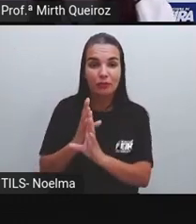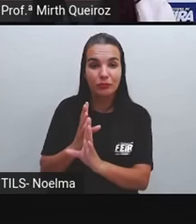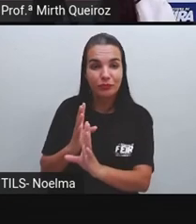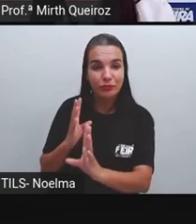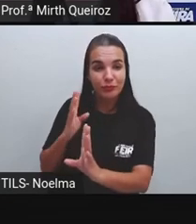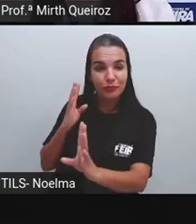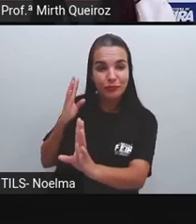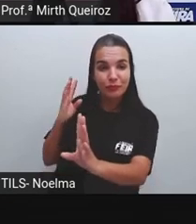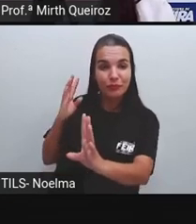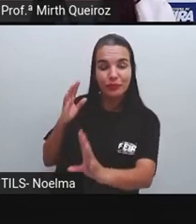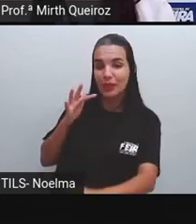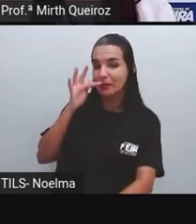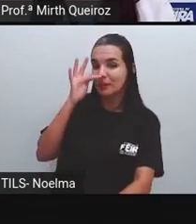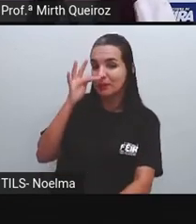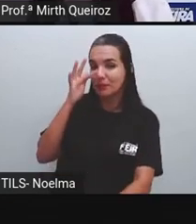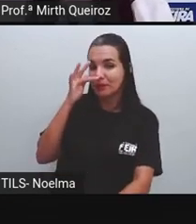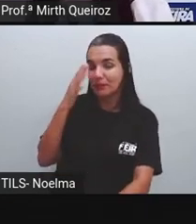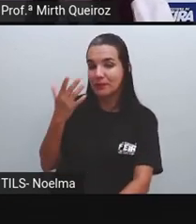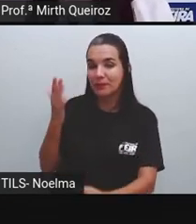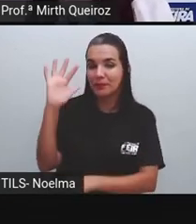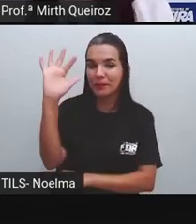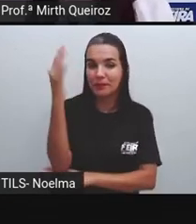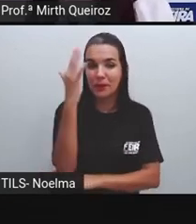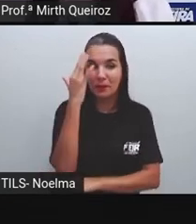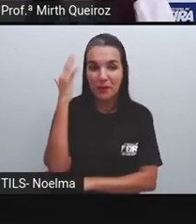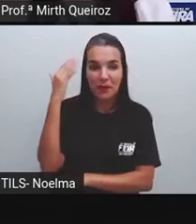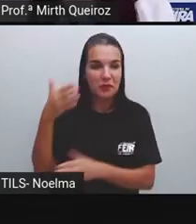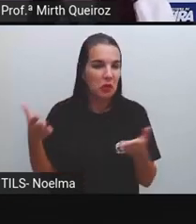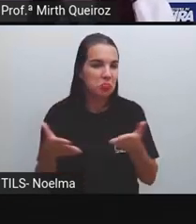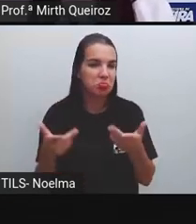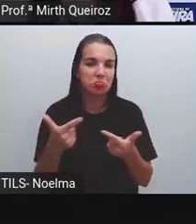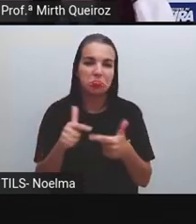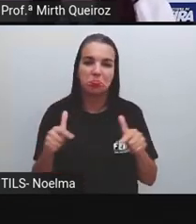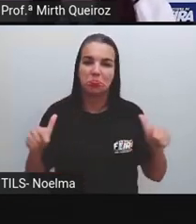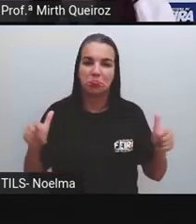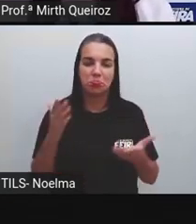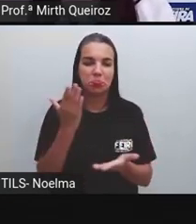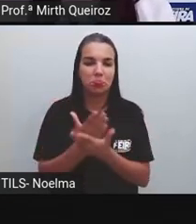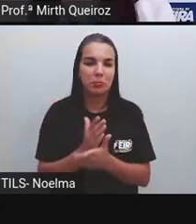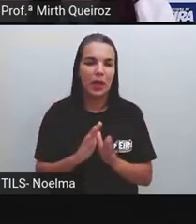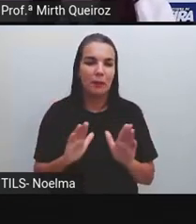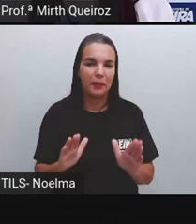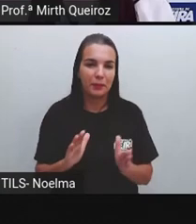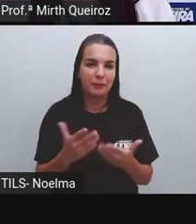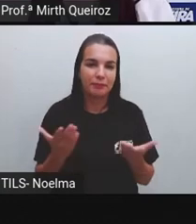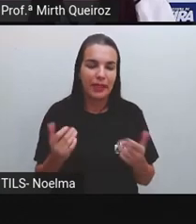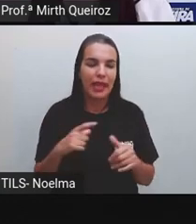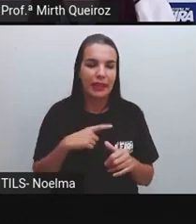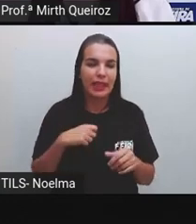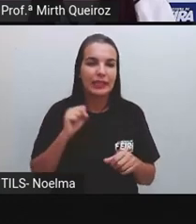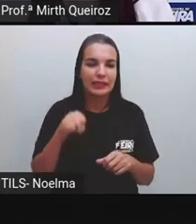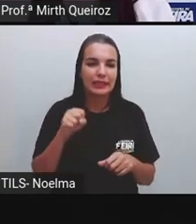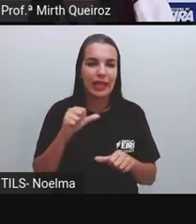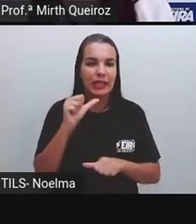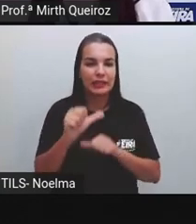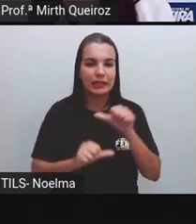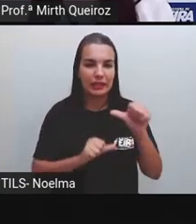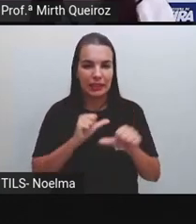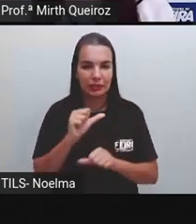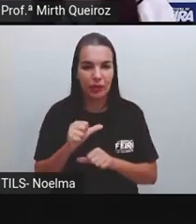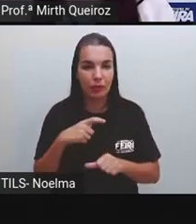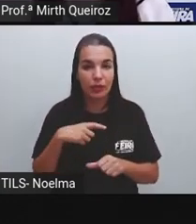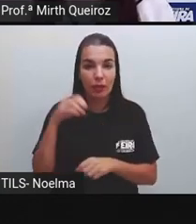centralizado, né? Na rua e que hoje nós não temos, né? Então houveram transformações. A presença do